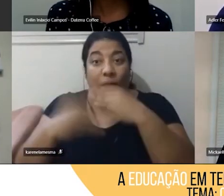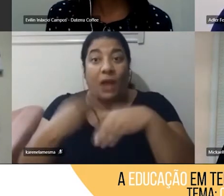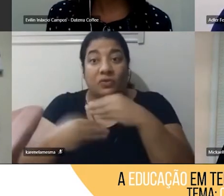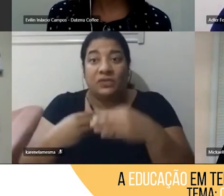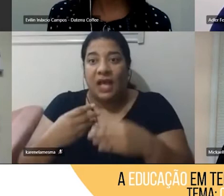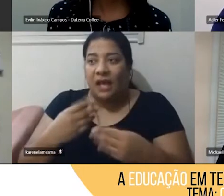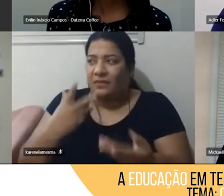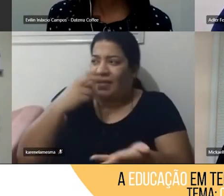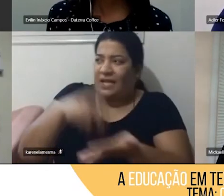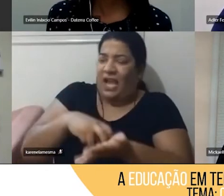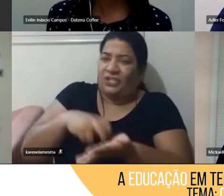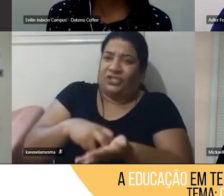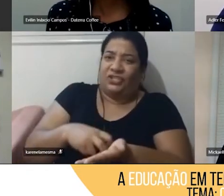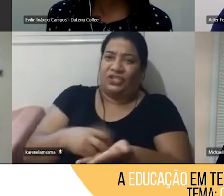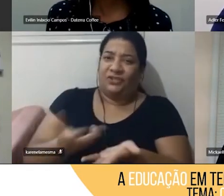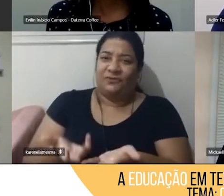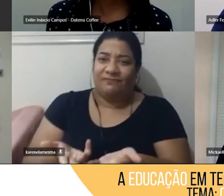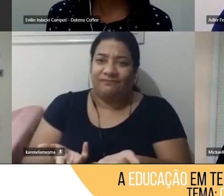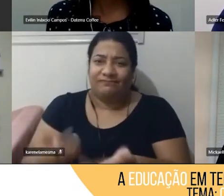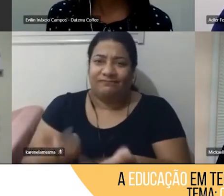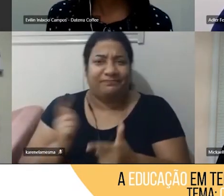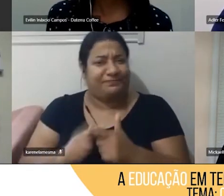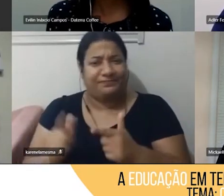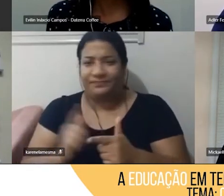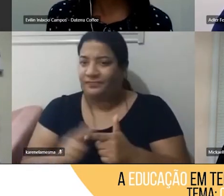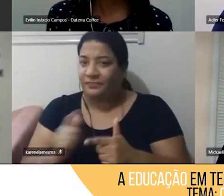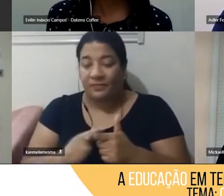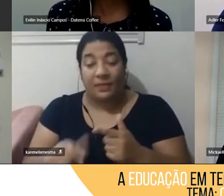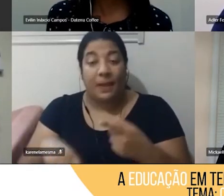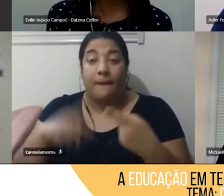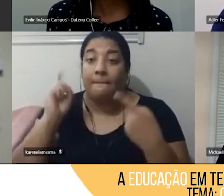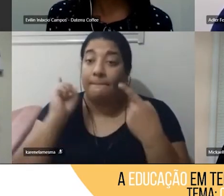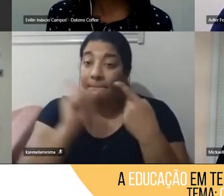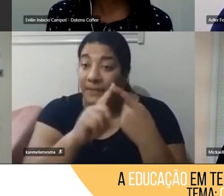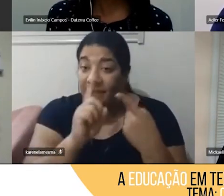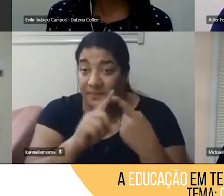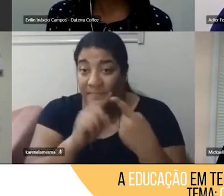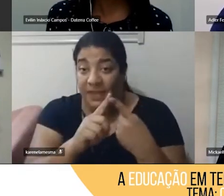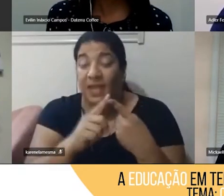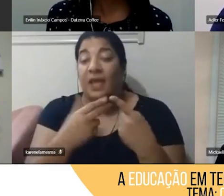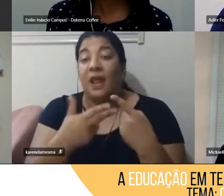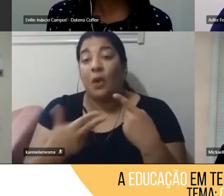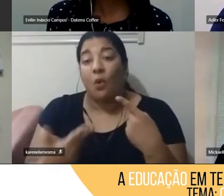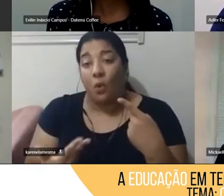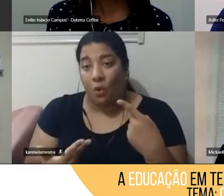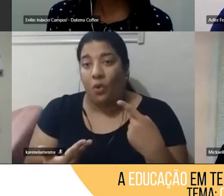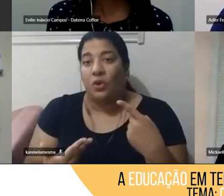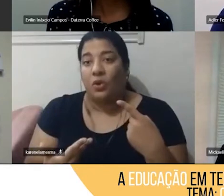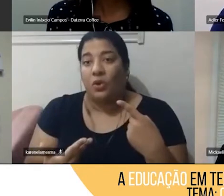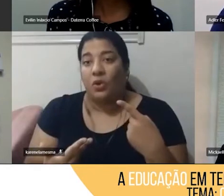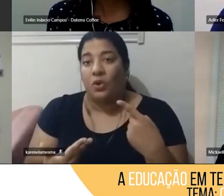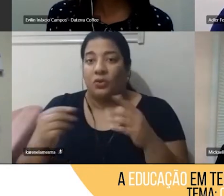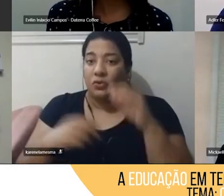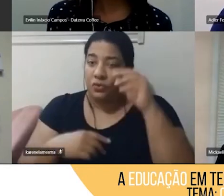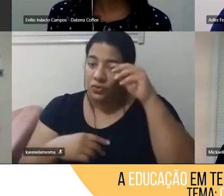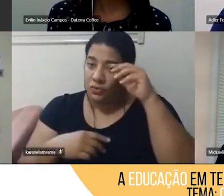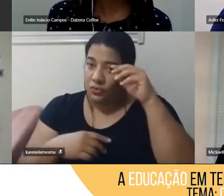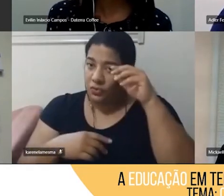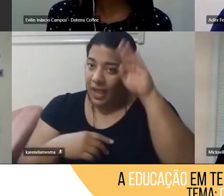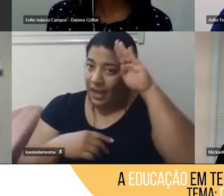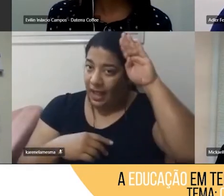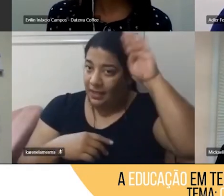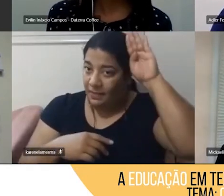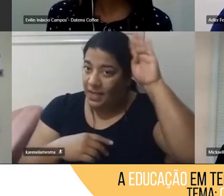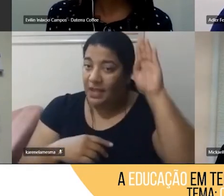isso, então, gente, a primeira coisa que a gente faz hoje no projeto Academia do Caro é trazer os pais para uma reunião,